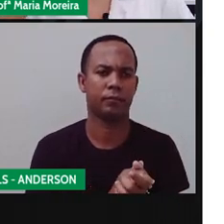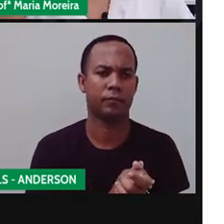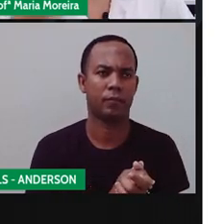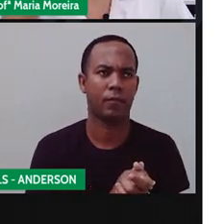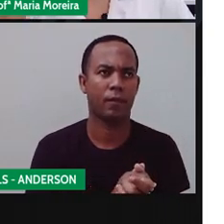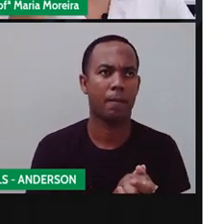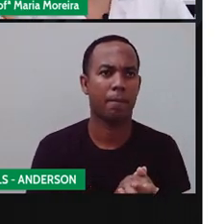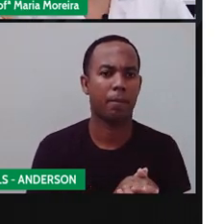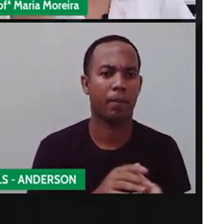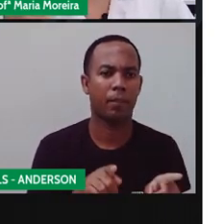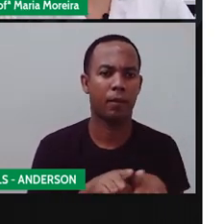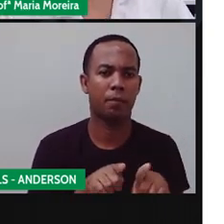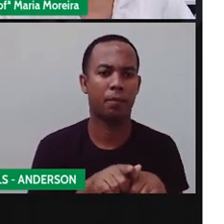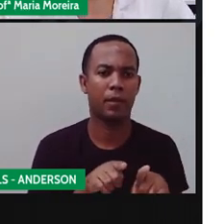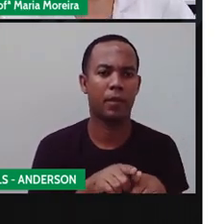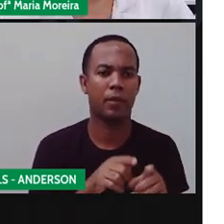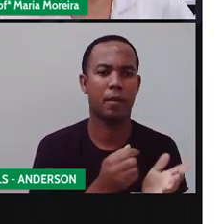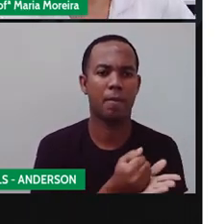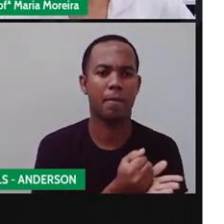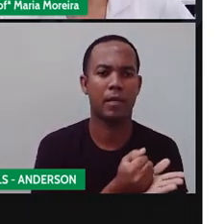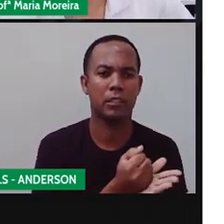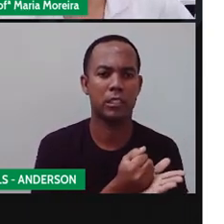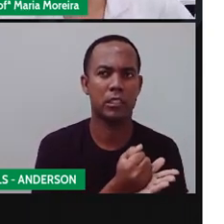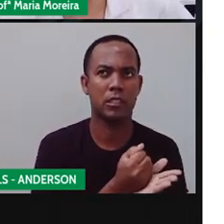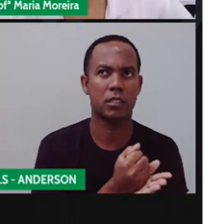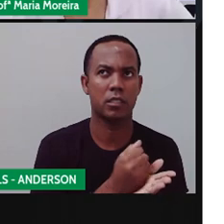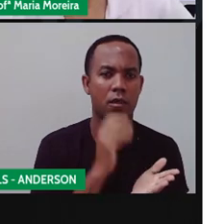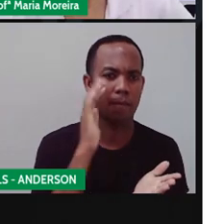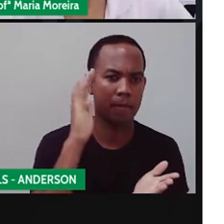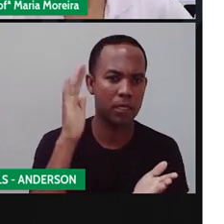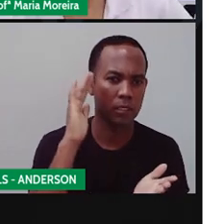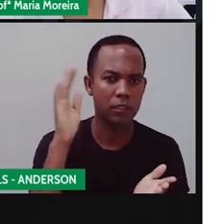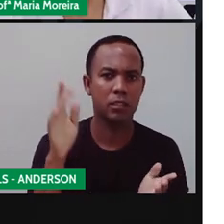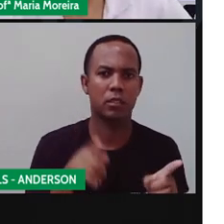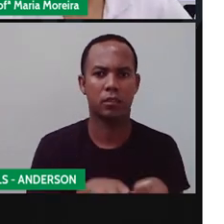medicina não convencional, tá?